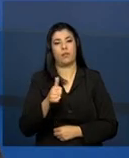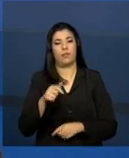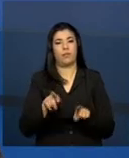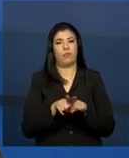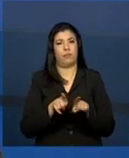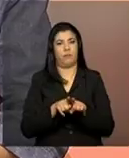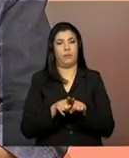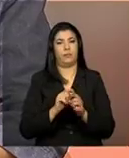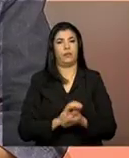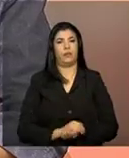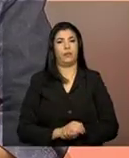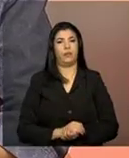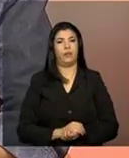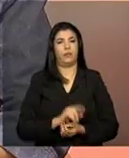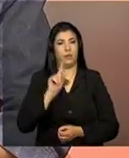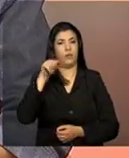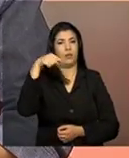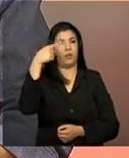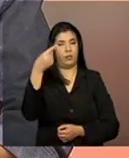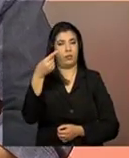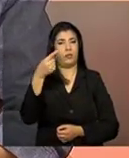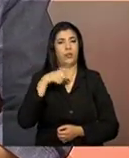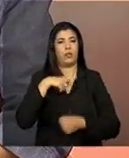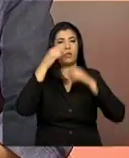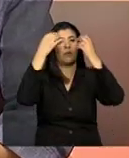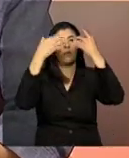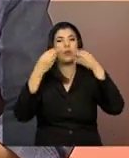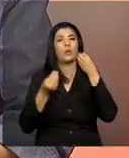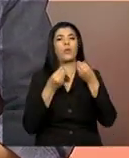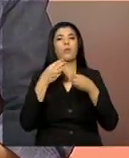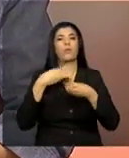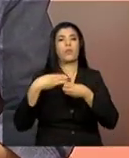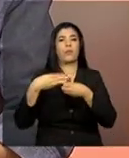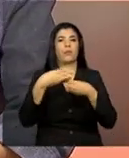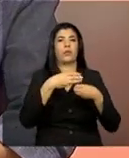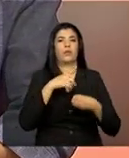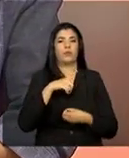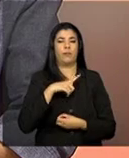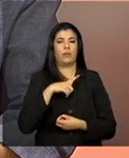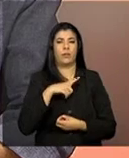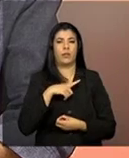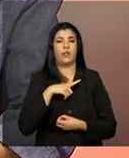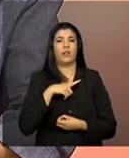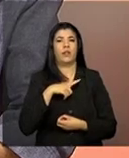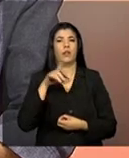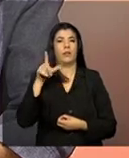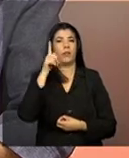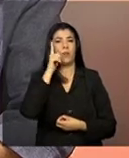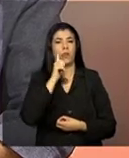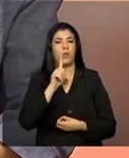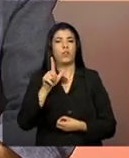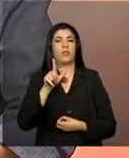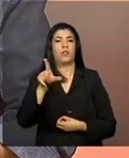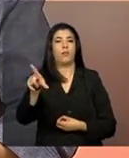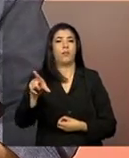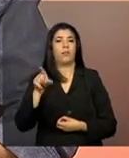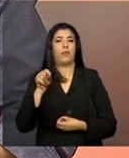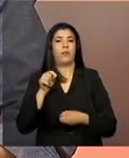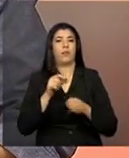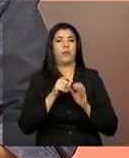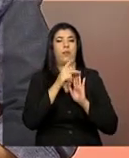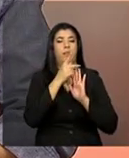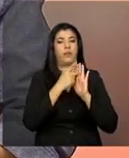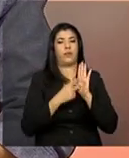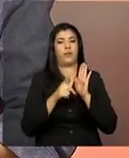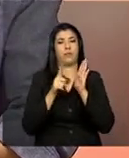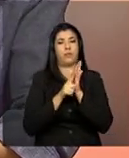próximo bloco, a gente explica como é que os municípios vão poder obter o prontuário no papel, se o MDS